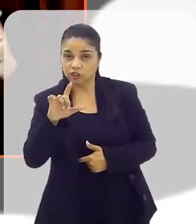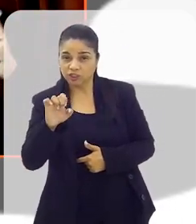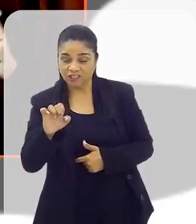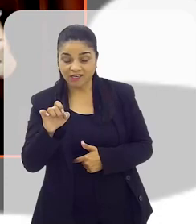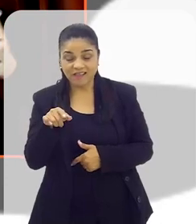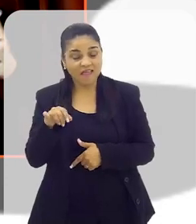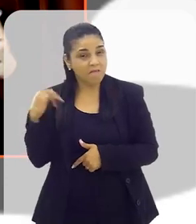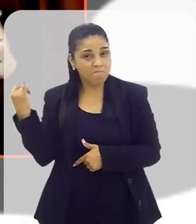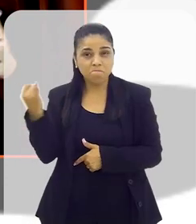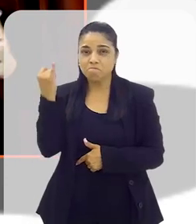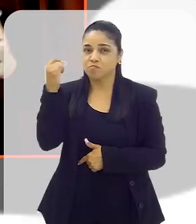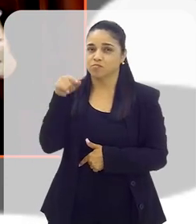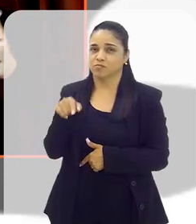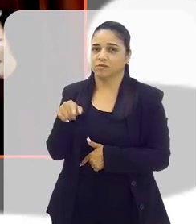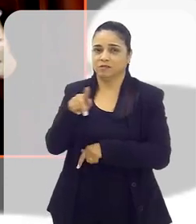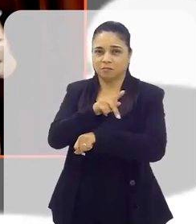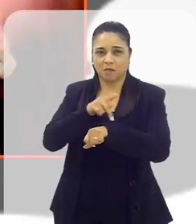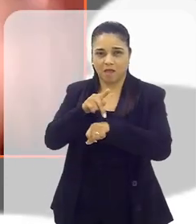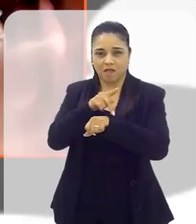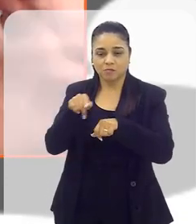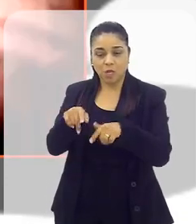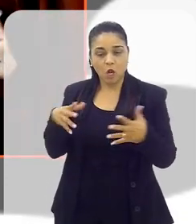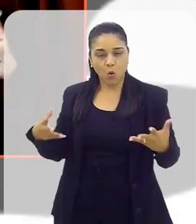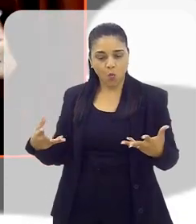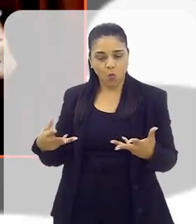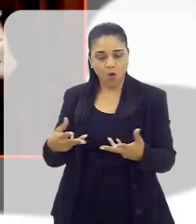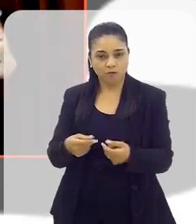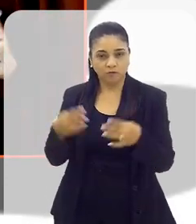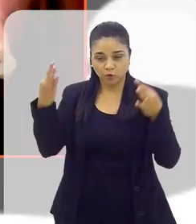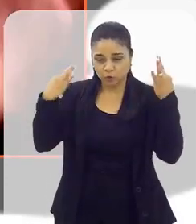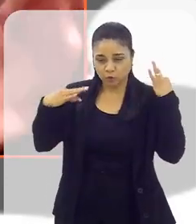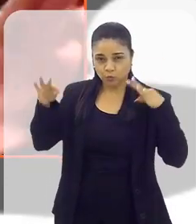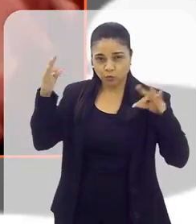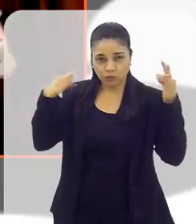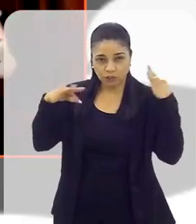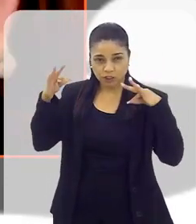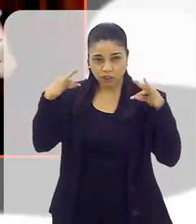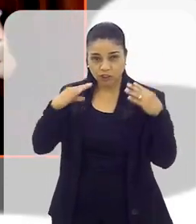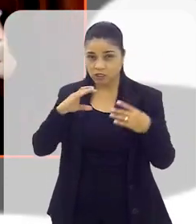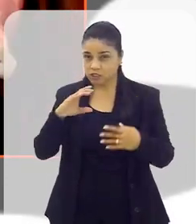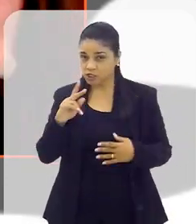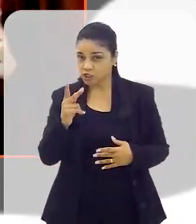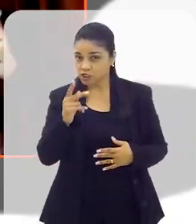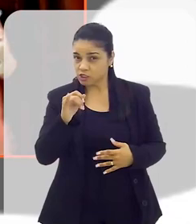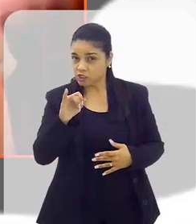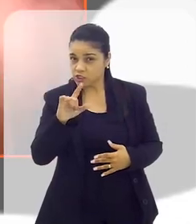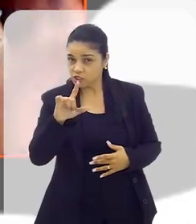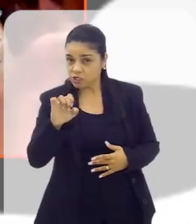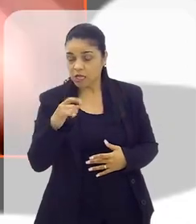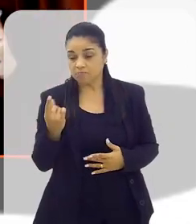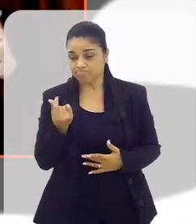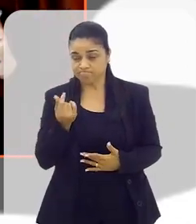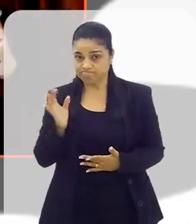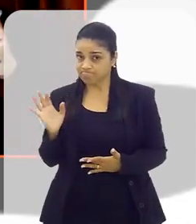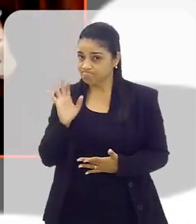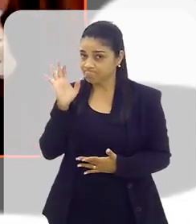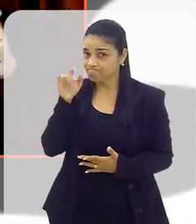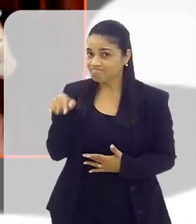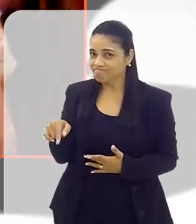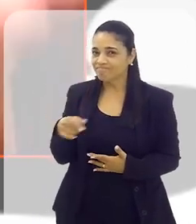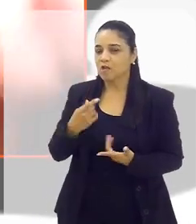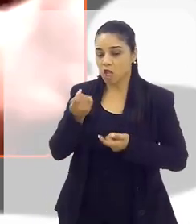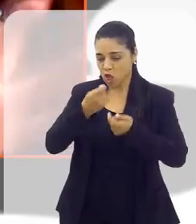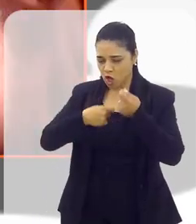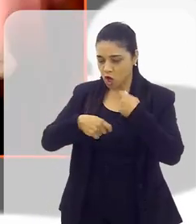importante porque ele é altamente qualificado. O turista chileno, ele tem poder aquisitivo alto. É uma